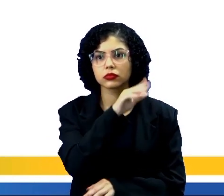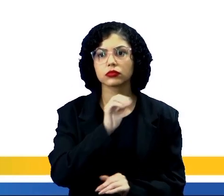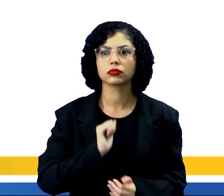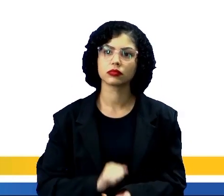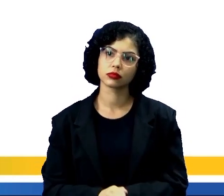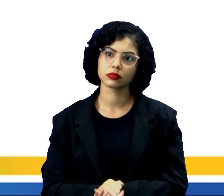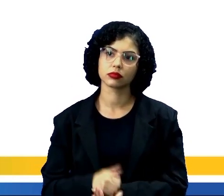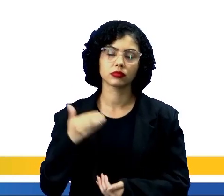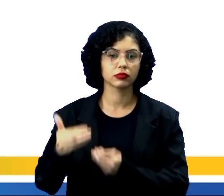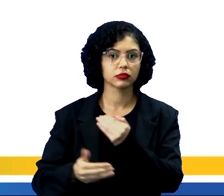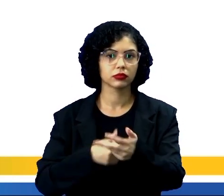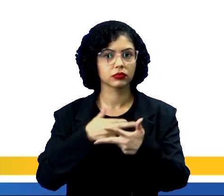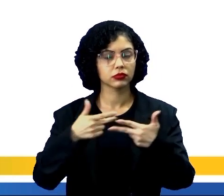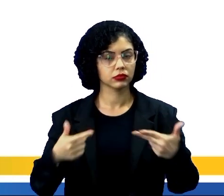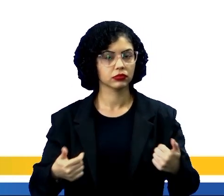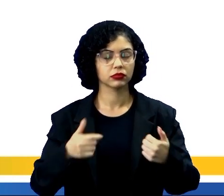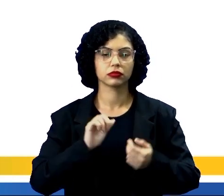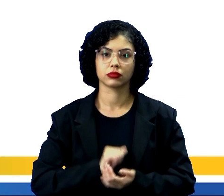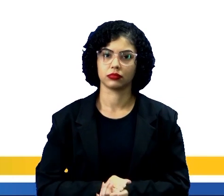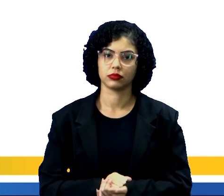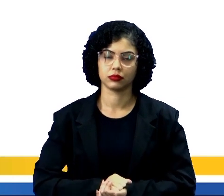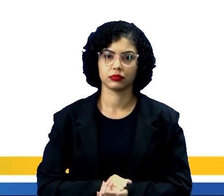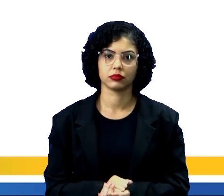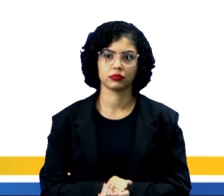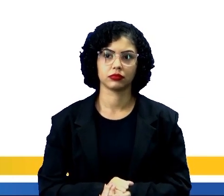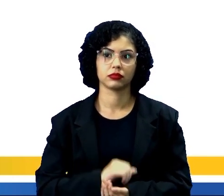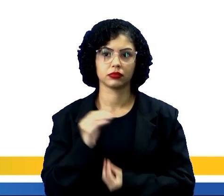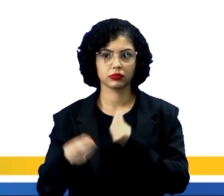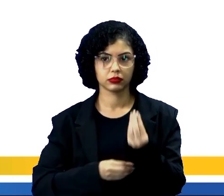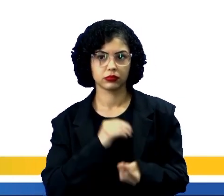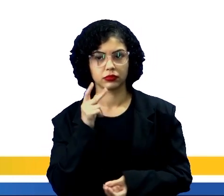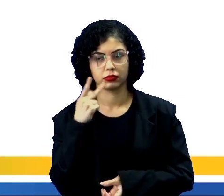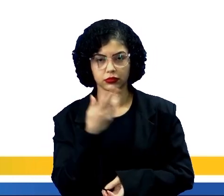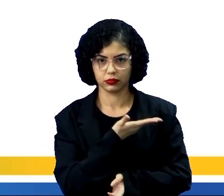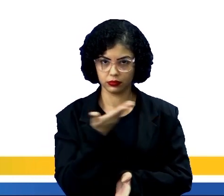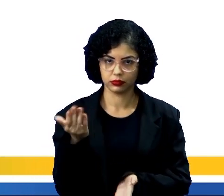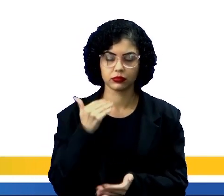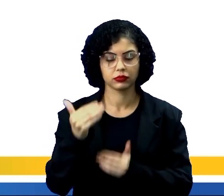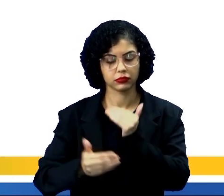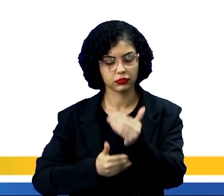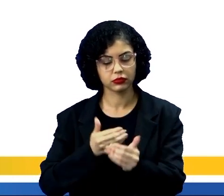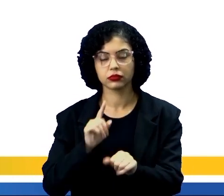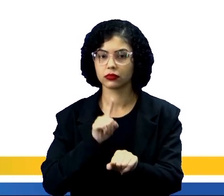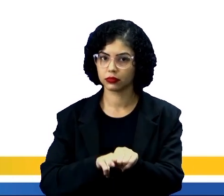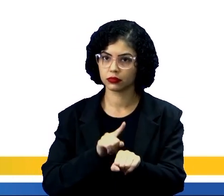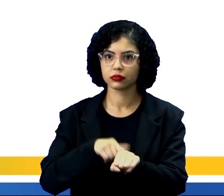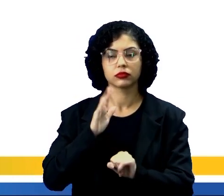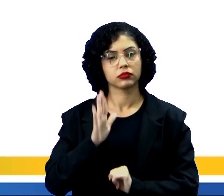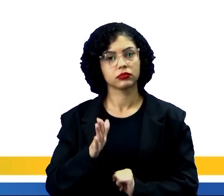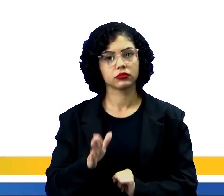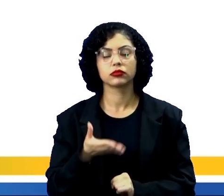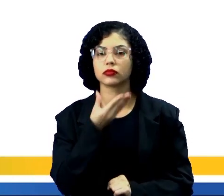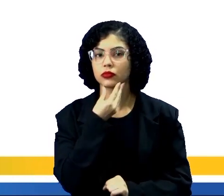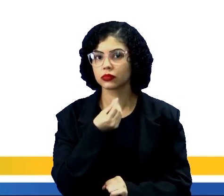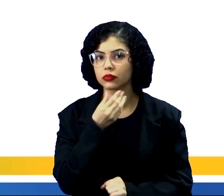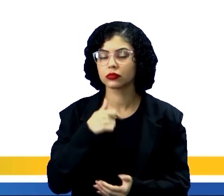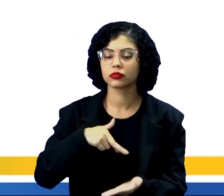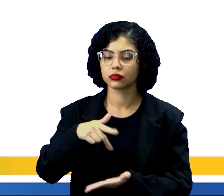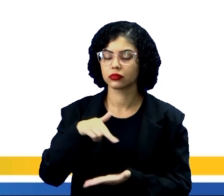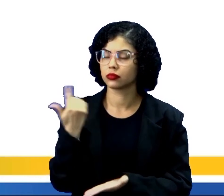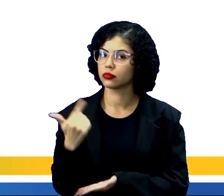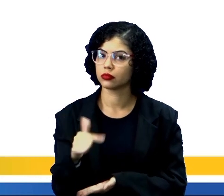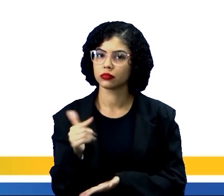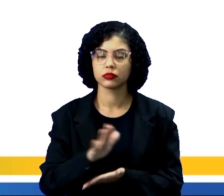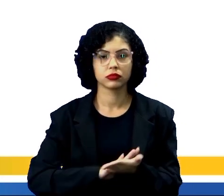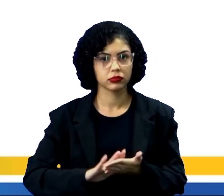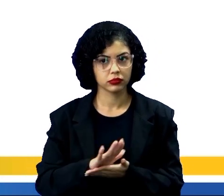animais como meio de transporte. Então, como eu falei para vocês, durante algum tempo o homem andou a pé, não